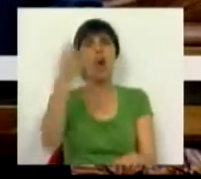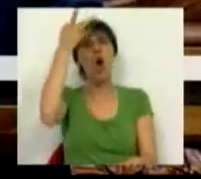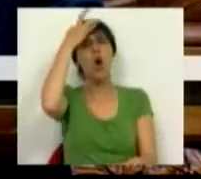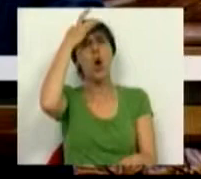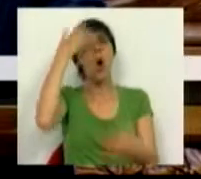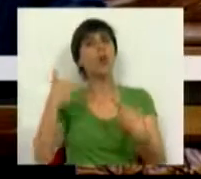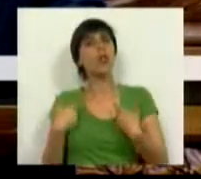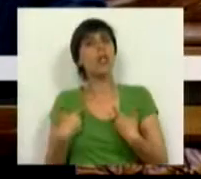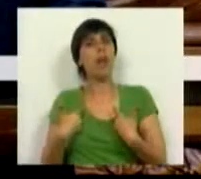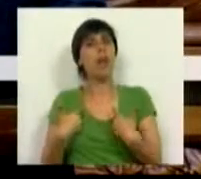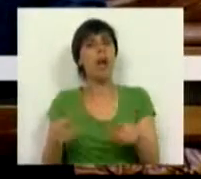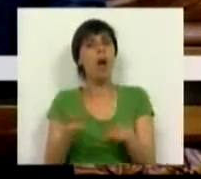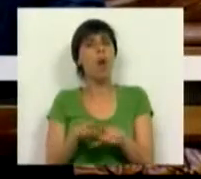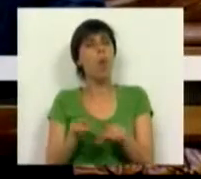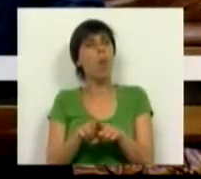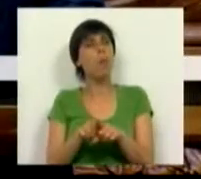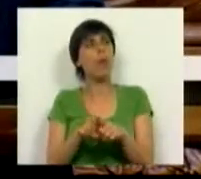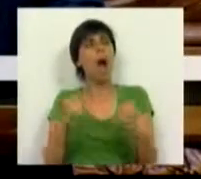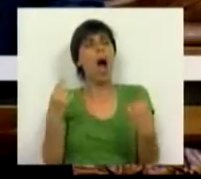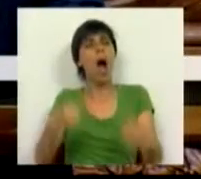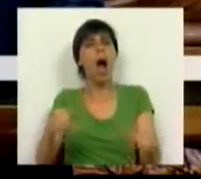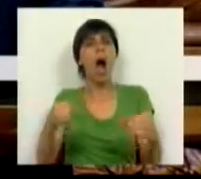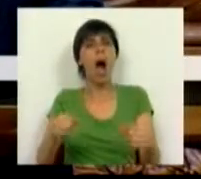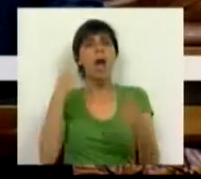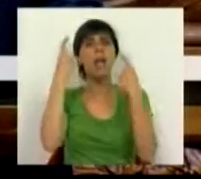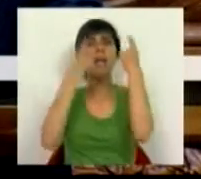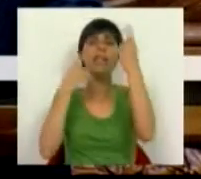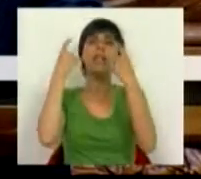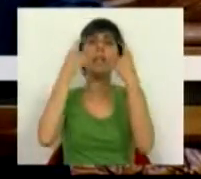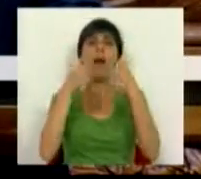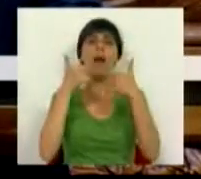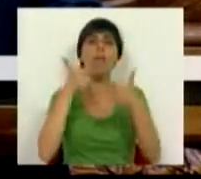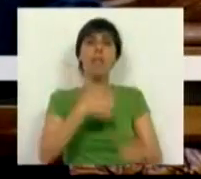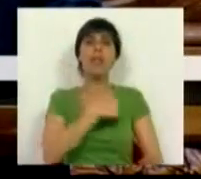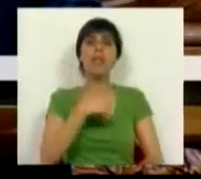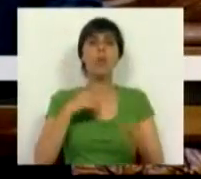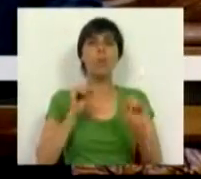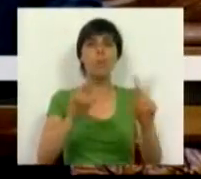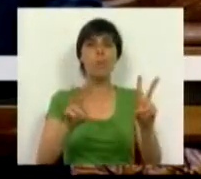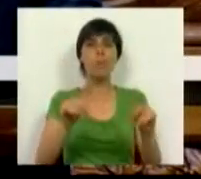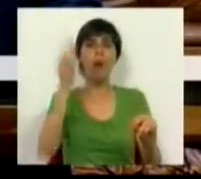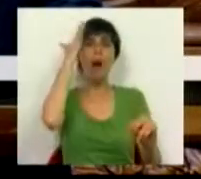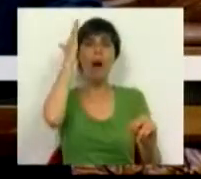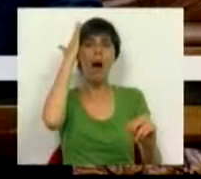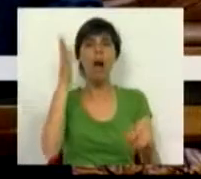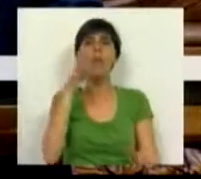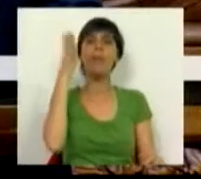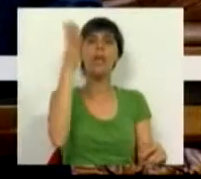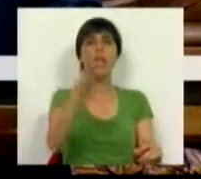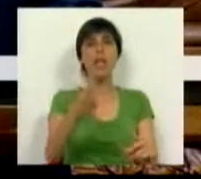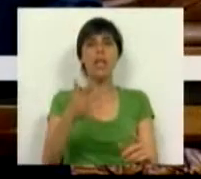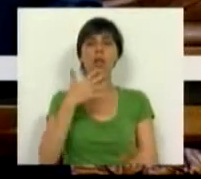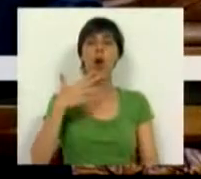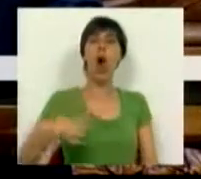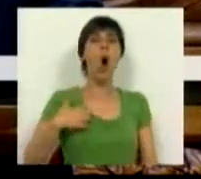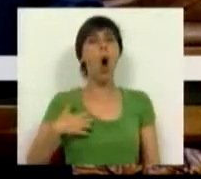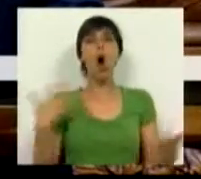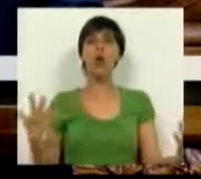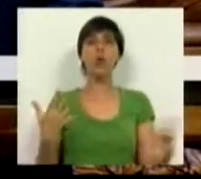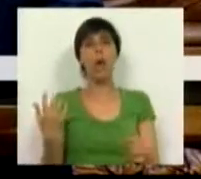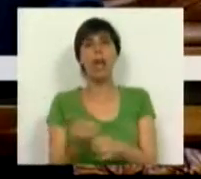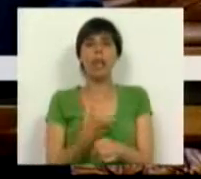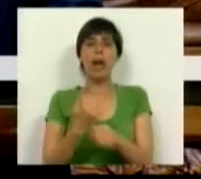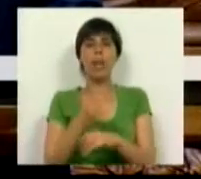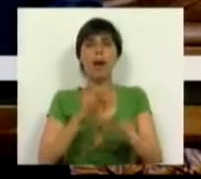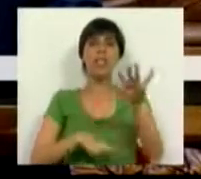consciência como algo que existe e se pensa estar de boa saúde e afirma o seu muito orgulho no